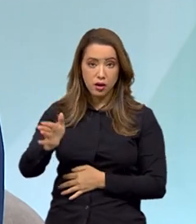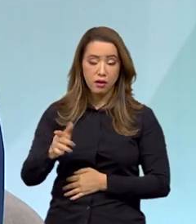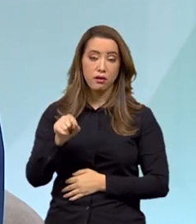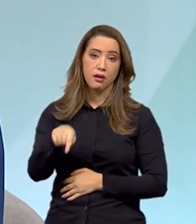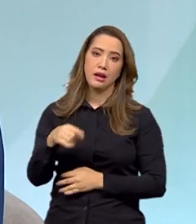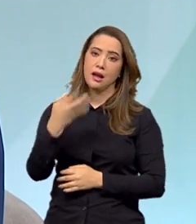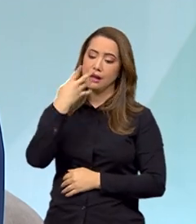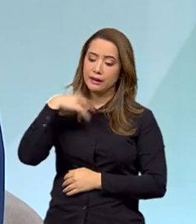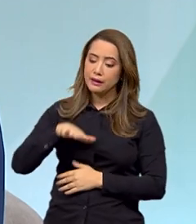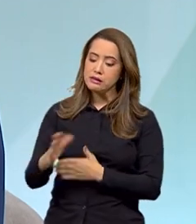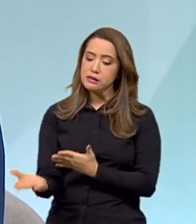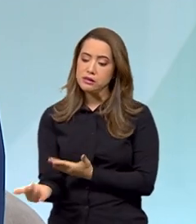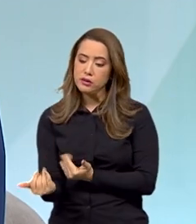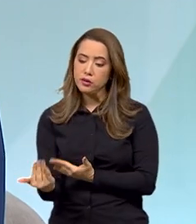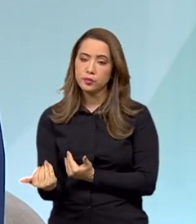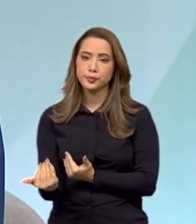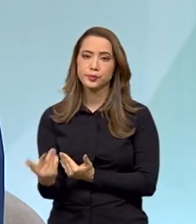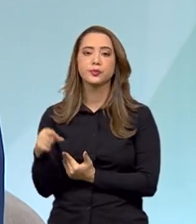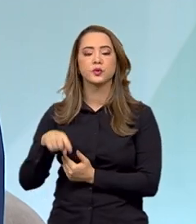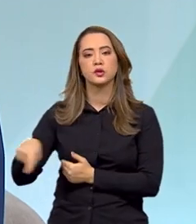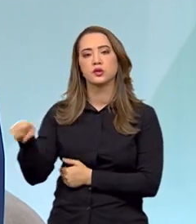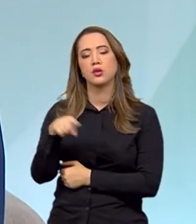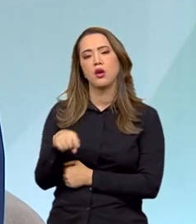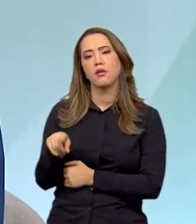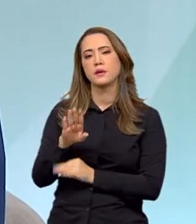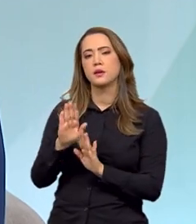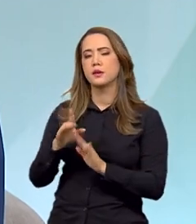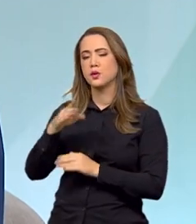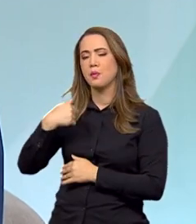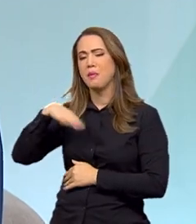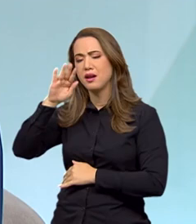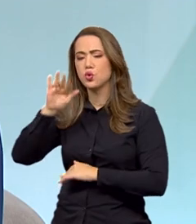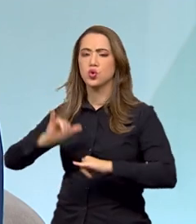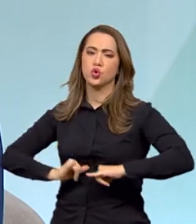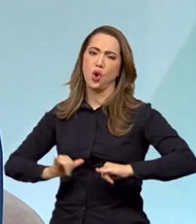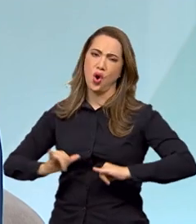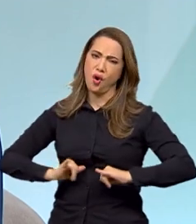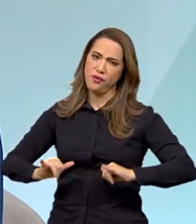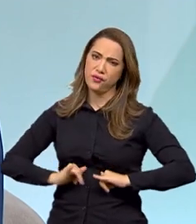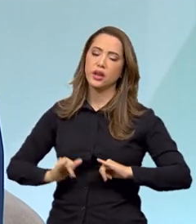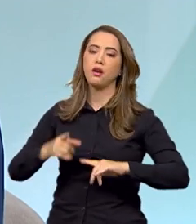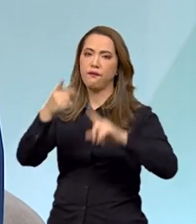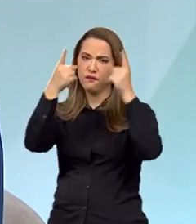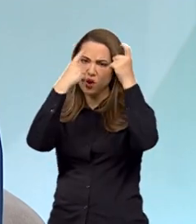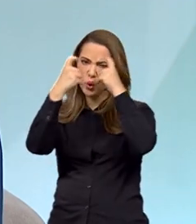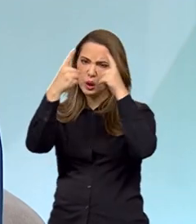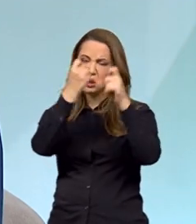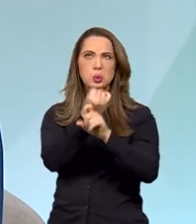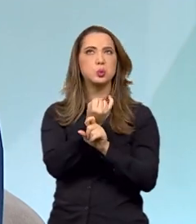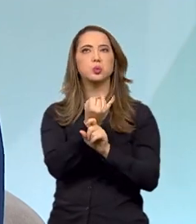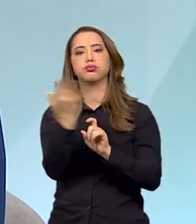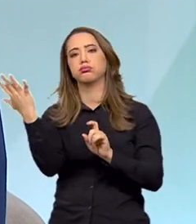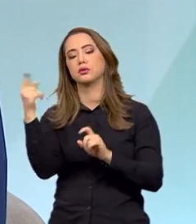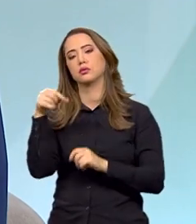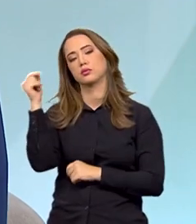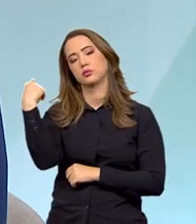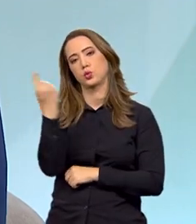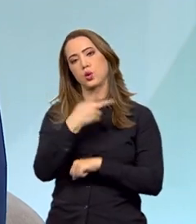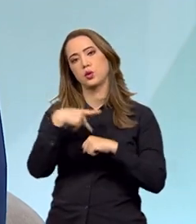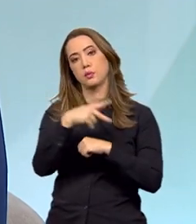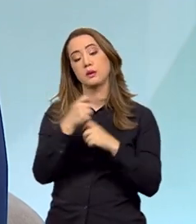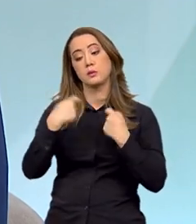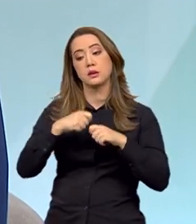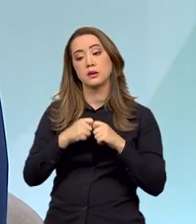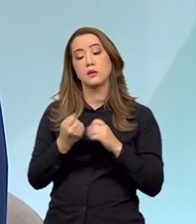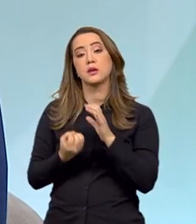criança e o adolescente, eles constituem o público que mais sofre violências no nosso país. Então, precisamos ainda